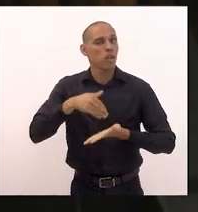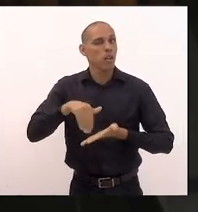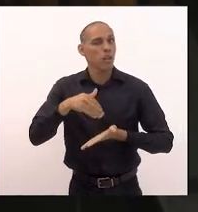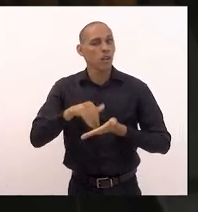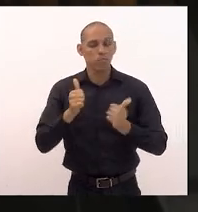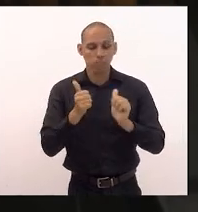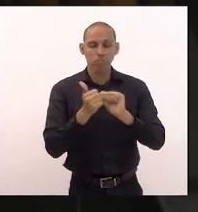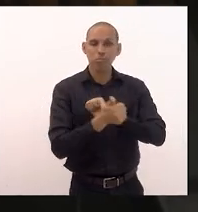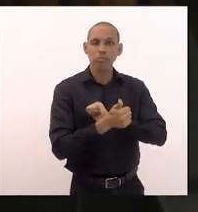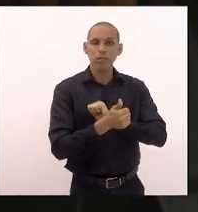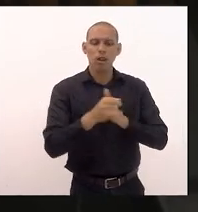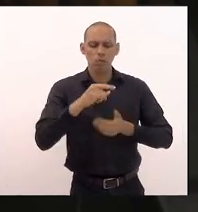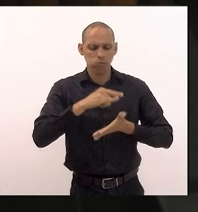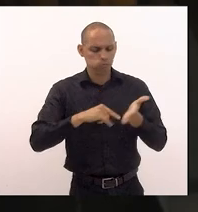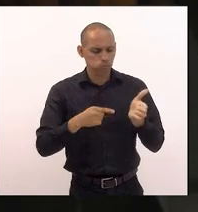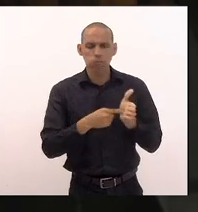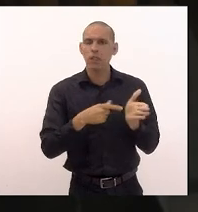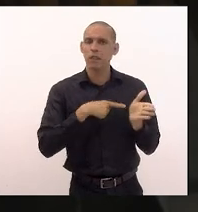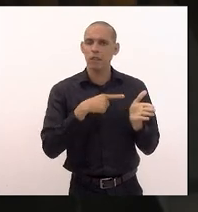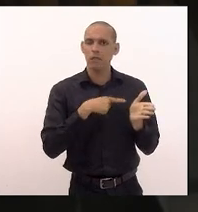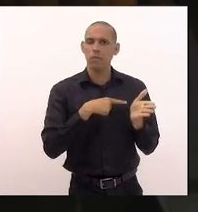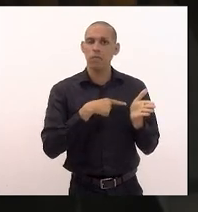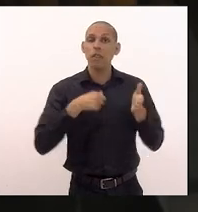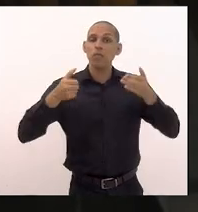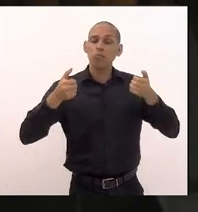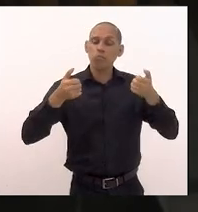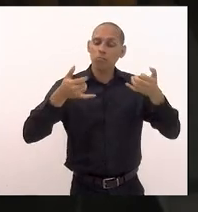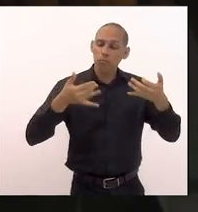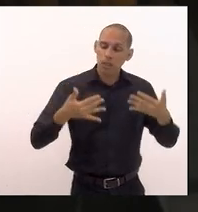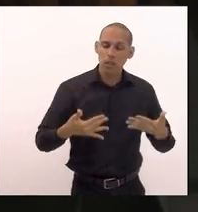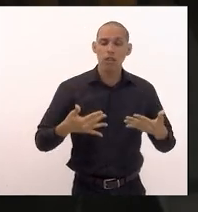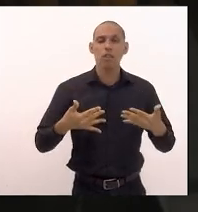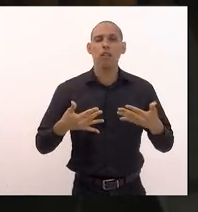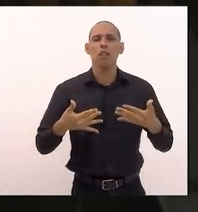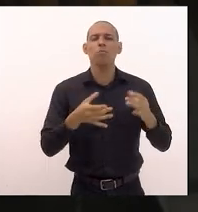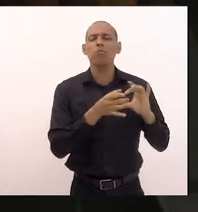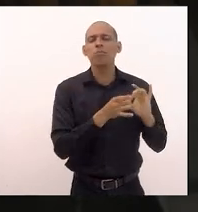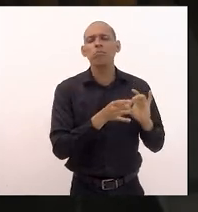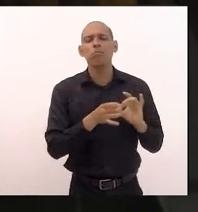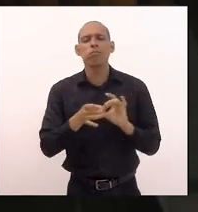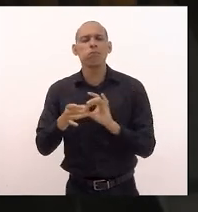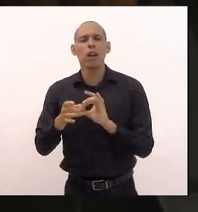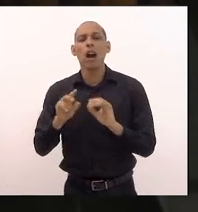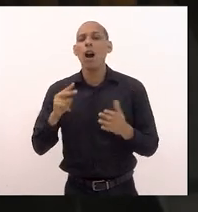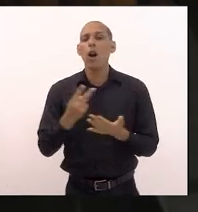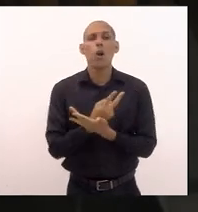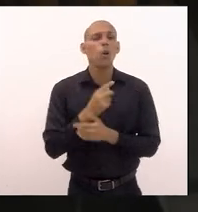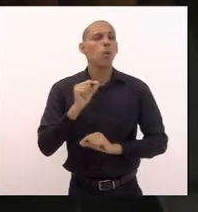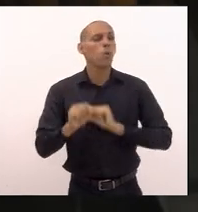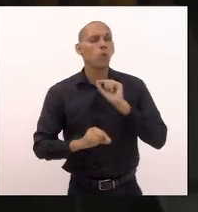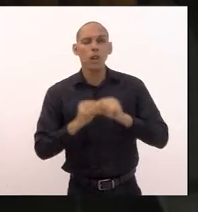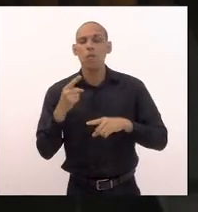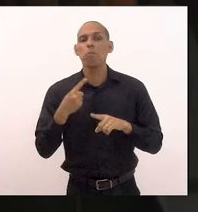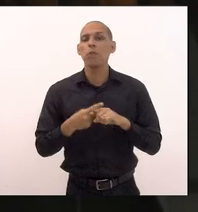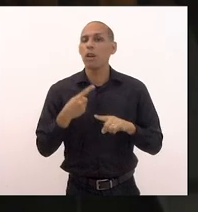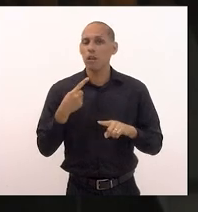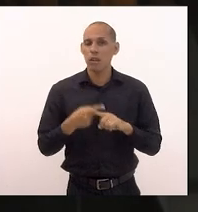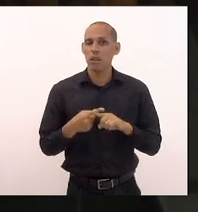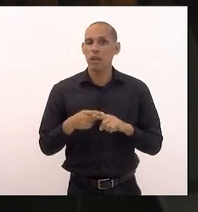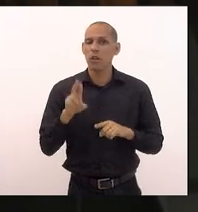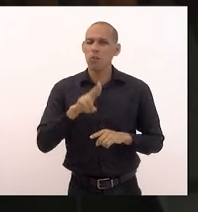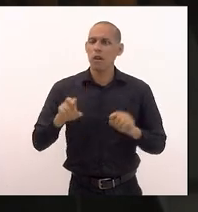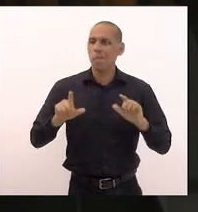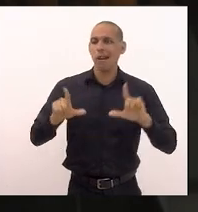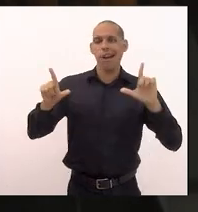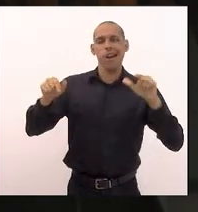com documentação explicando contextualizando o que aconteceu e que foi utilizado como mídia